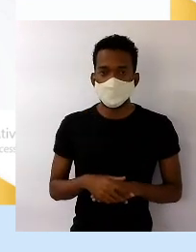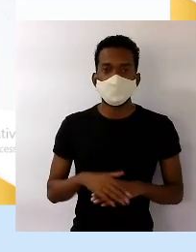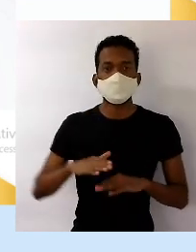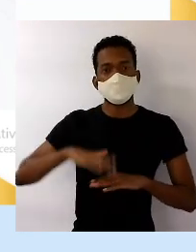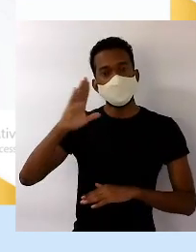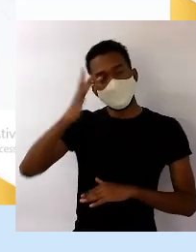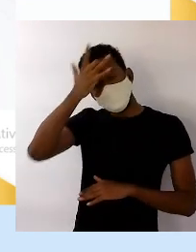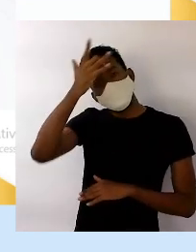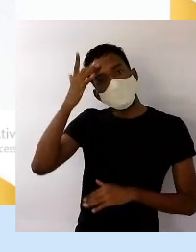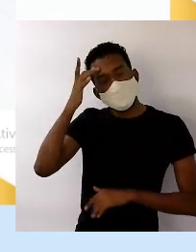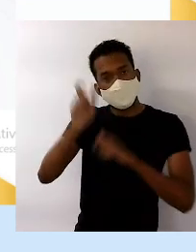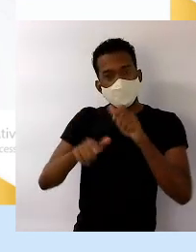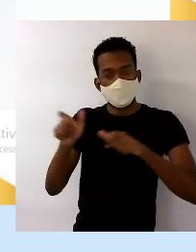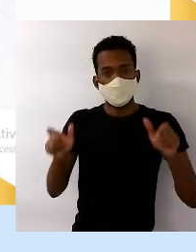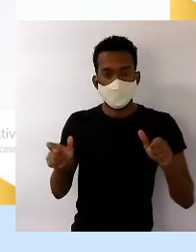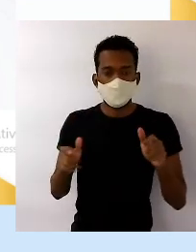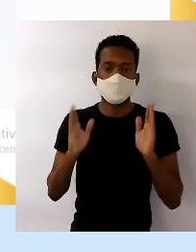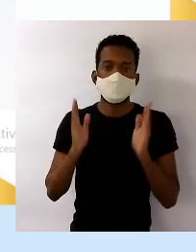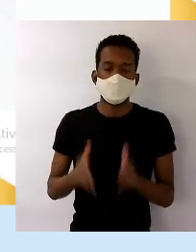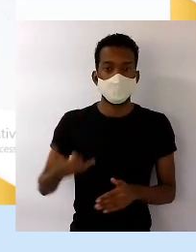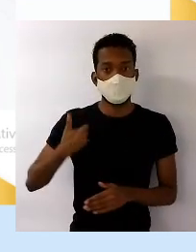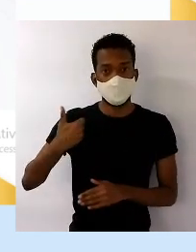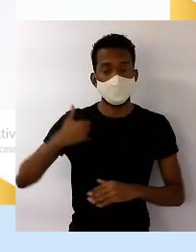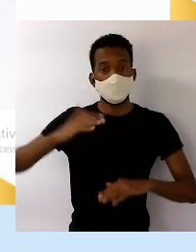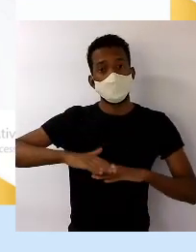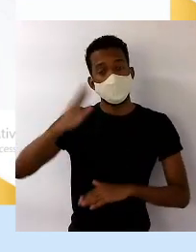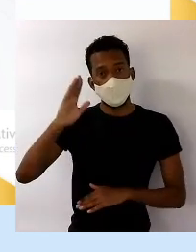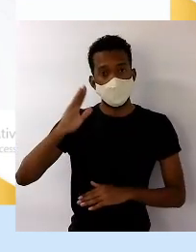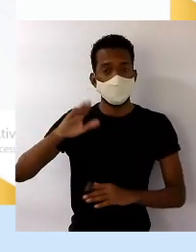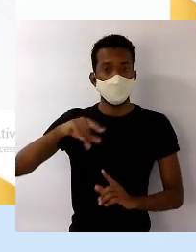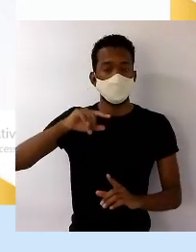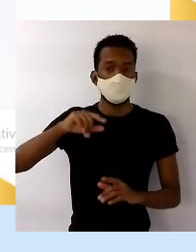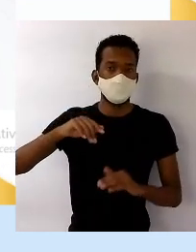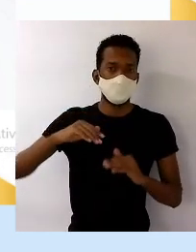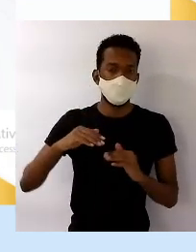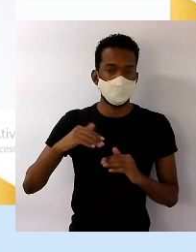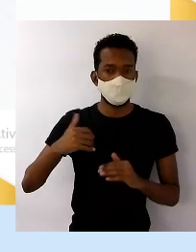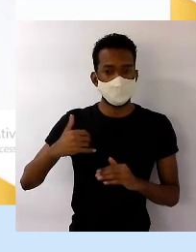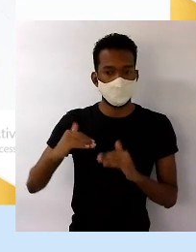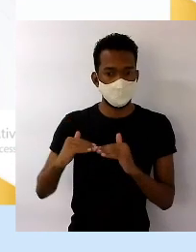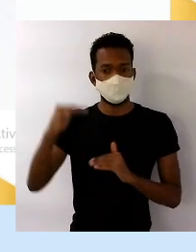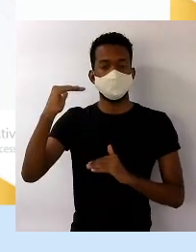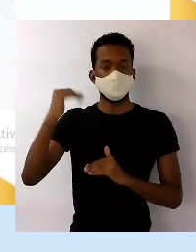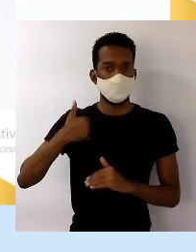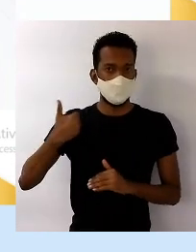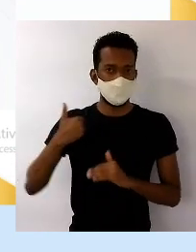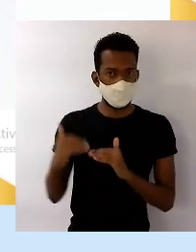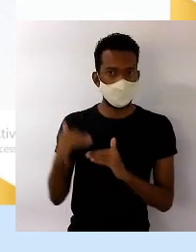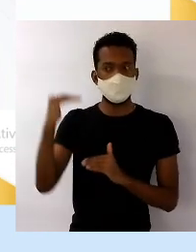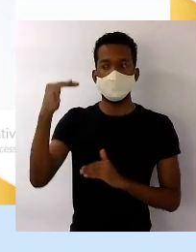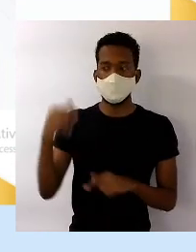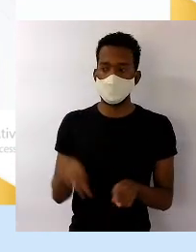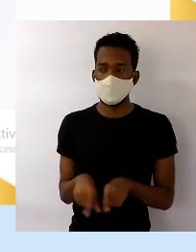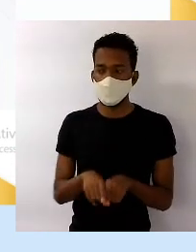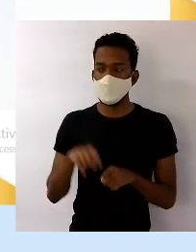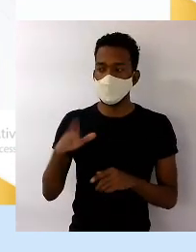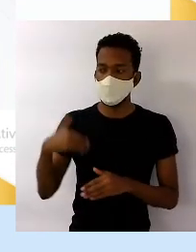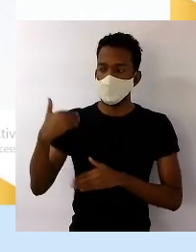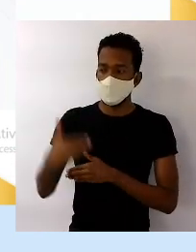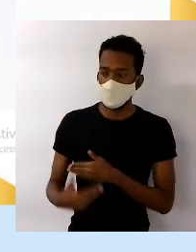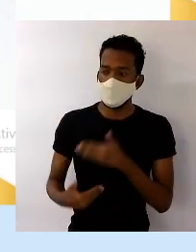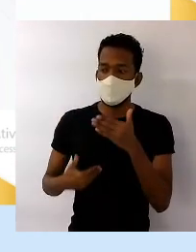pessoas com as idades mais avançadas, as pessoas cada vez mais vão ficando